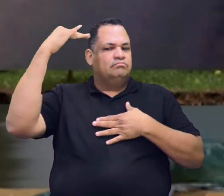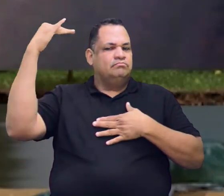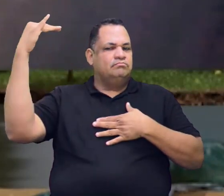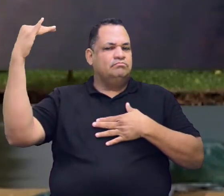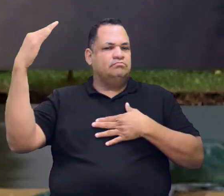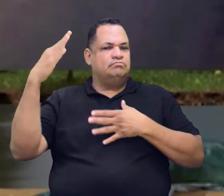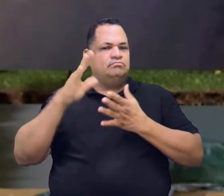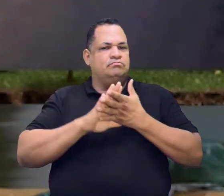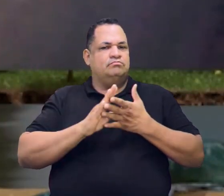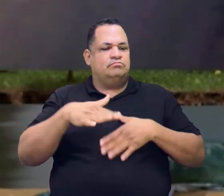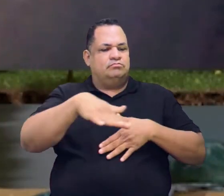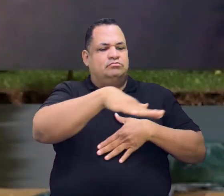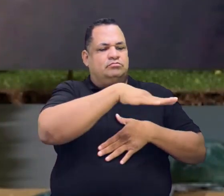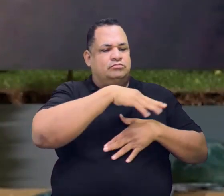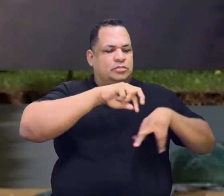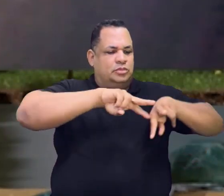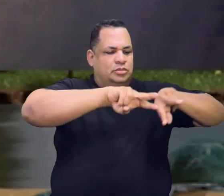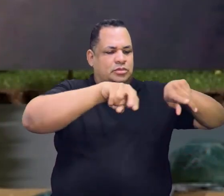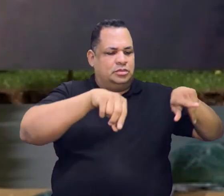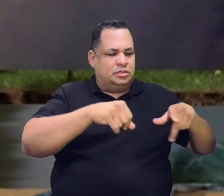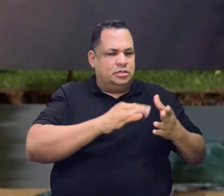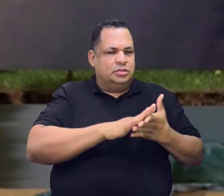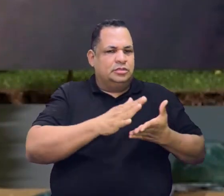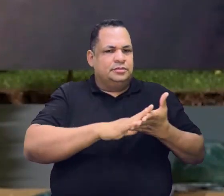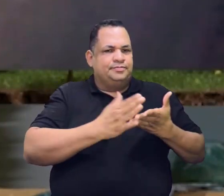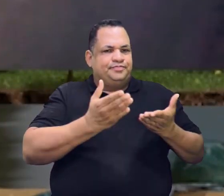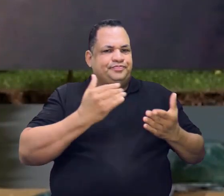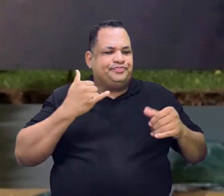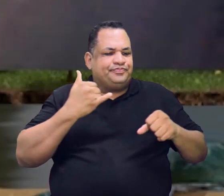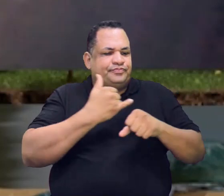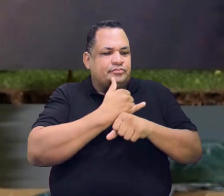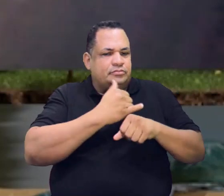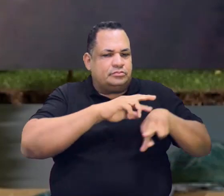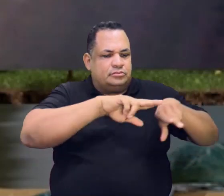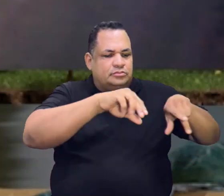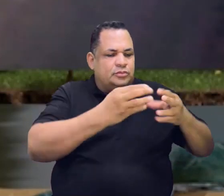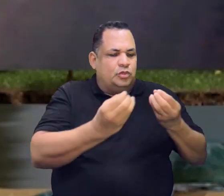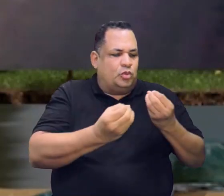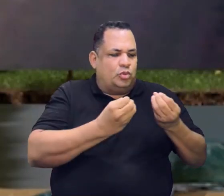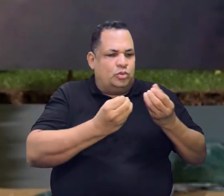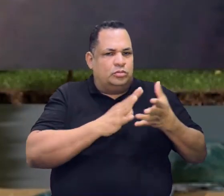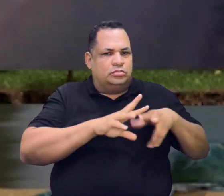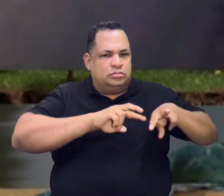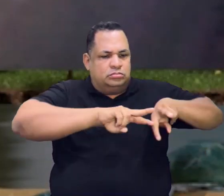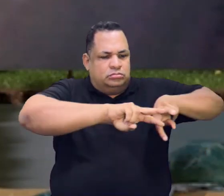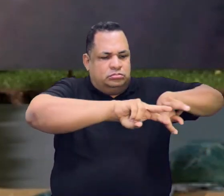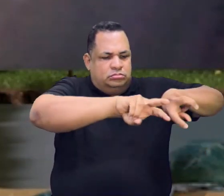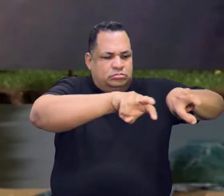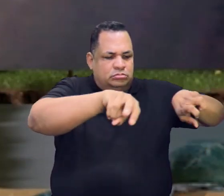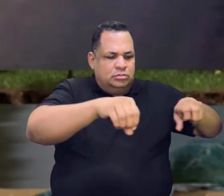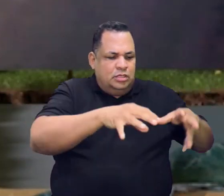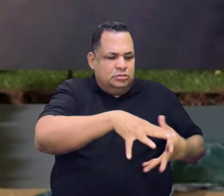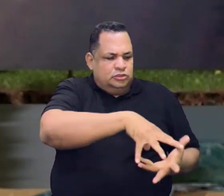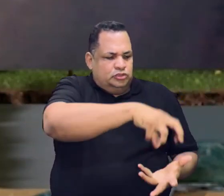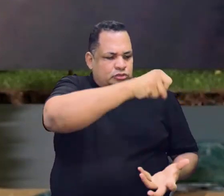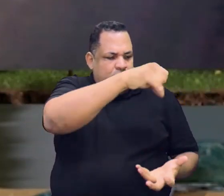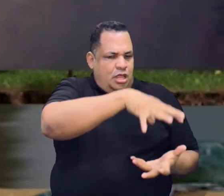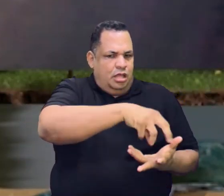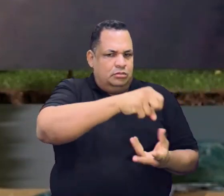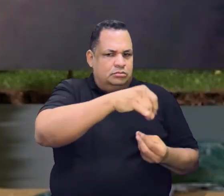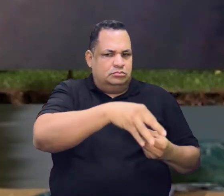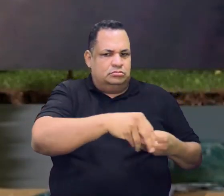garimpo manual? Como que se dava a extração da caceterita do solo?